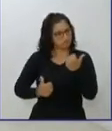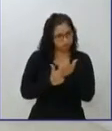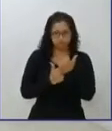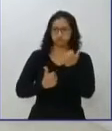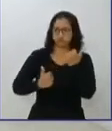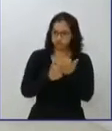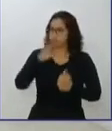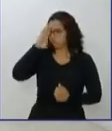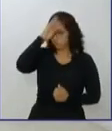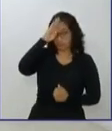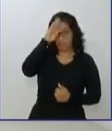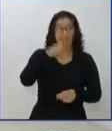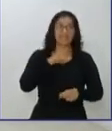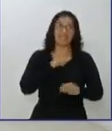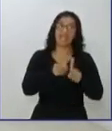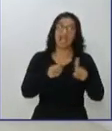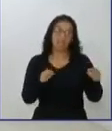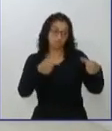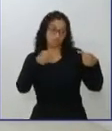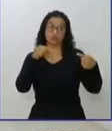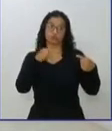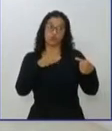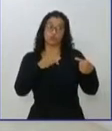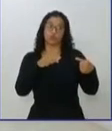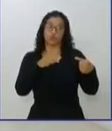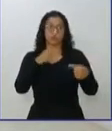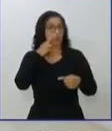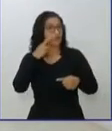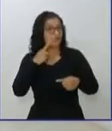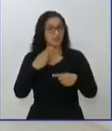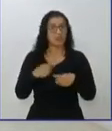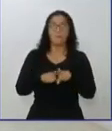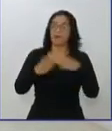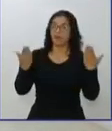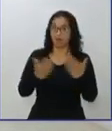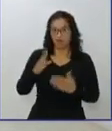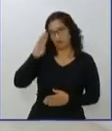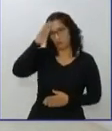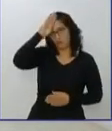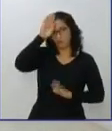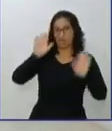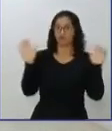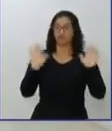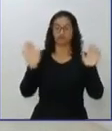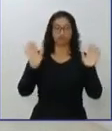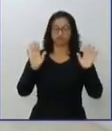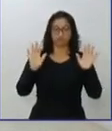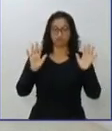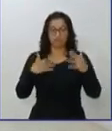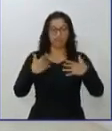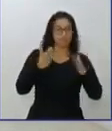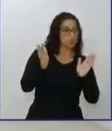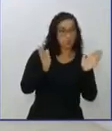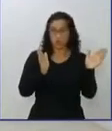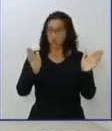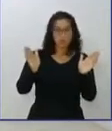apoio do Bolsonaro. O Bolsonaro agora colocou-se como neutro, porque é interessante que os dois o apoiam, até para ele também angariar votos. E